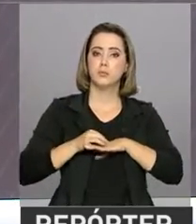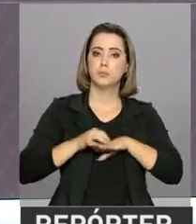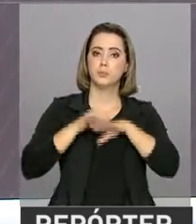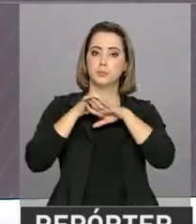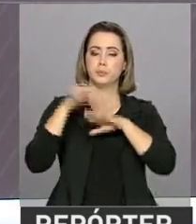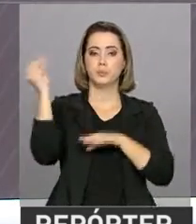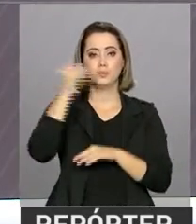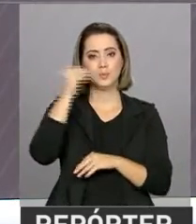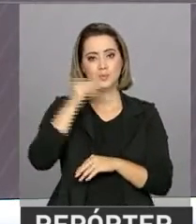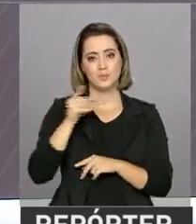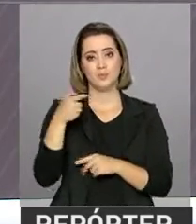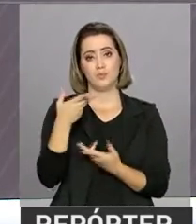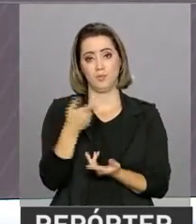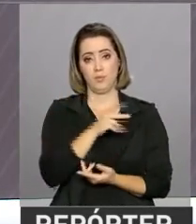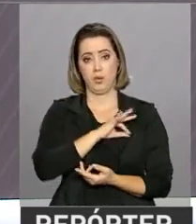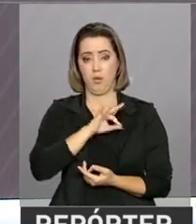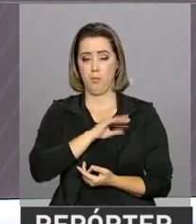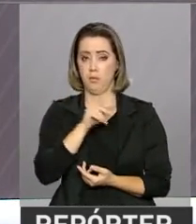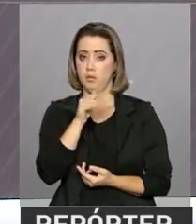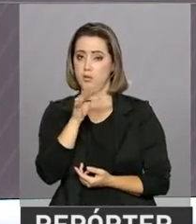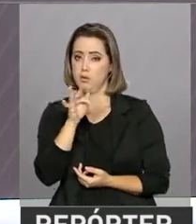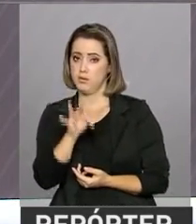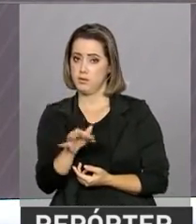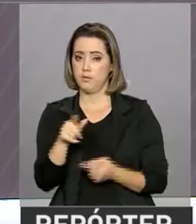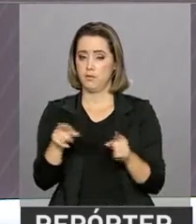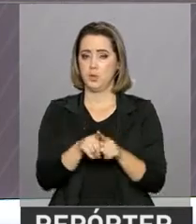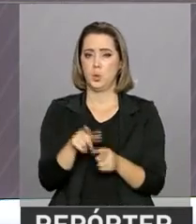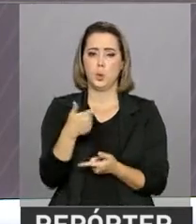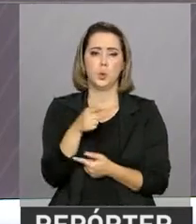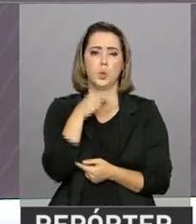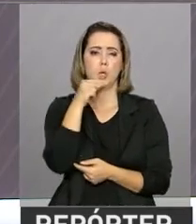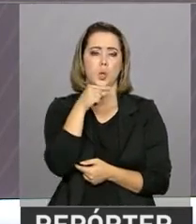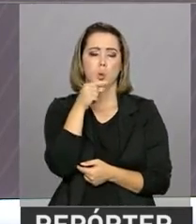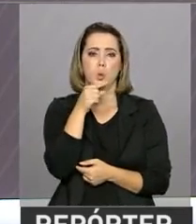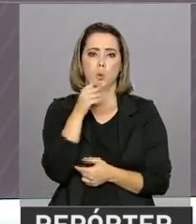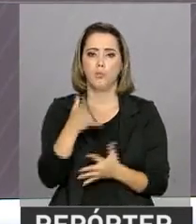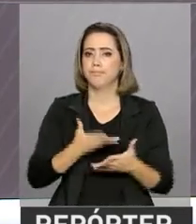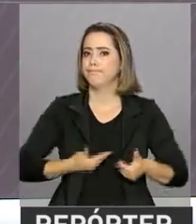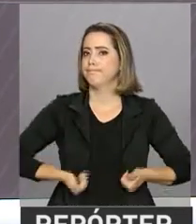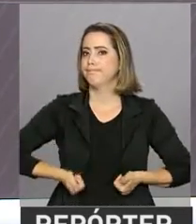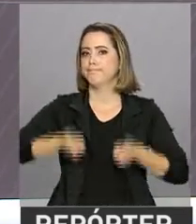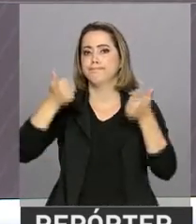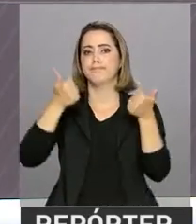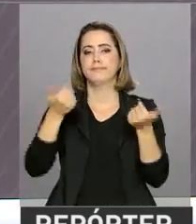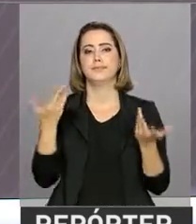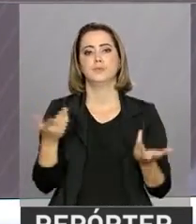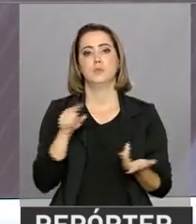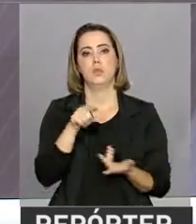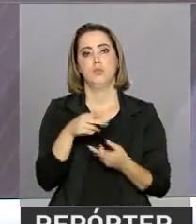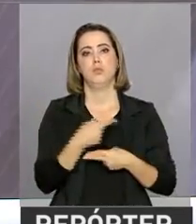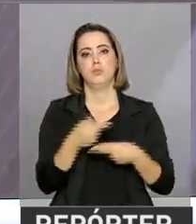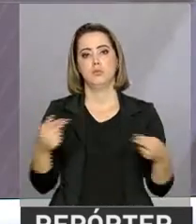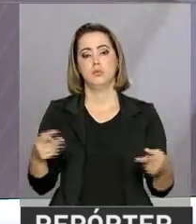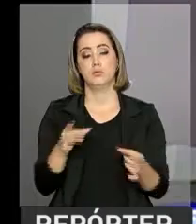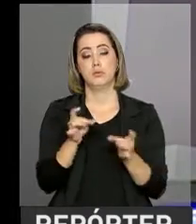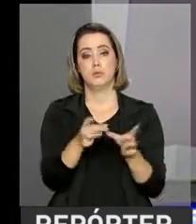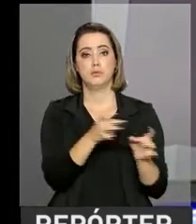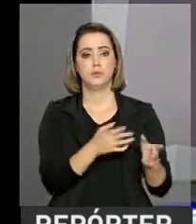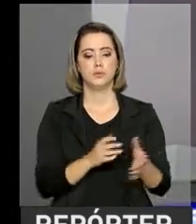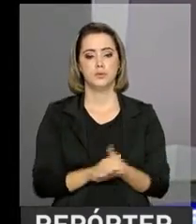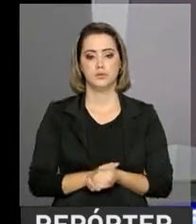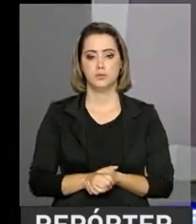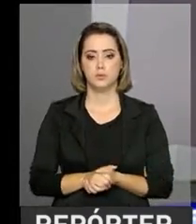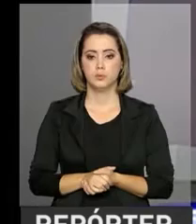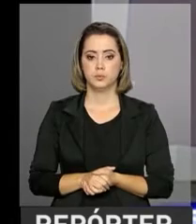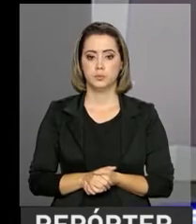Federal. O ministro ressaltou que não tem dúvidas sobre a qualidade do produto exportado. Vamos ouvi-lo. As